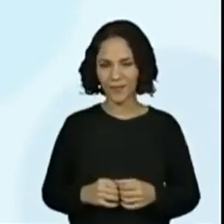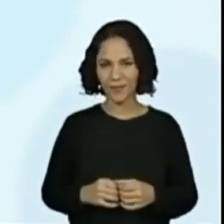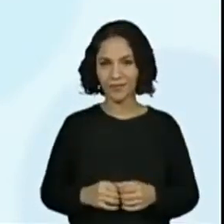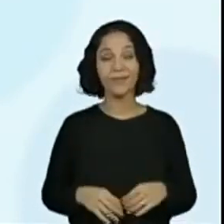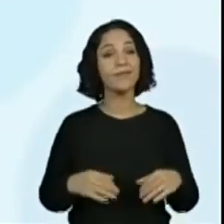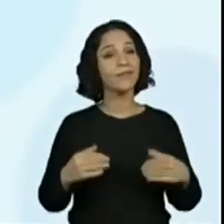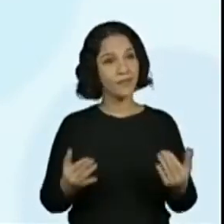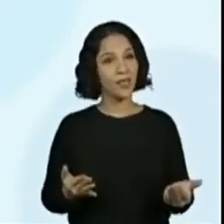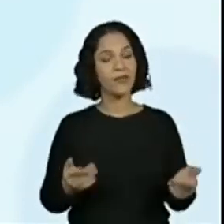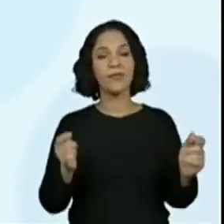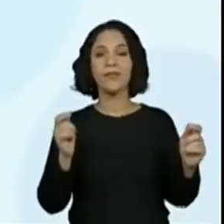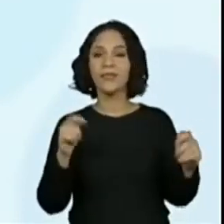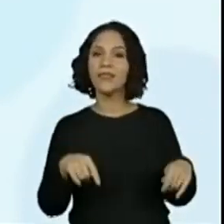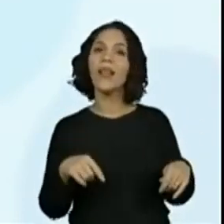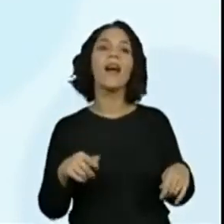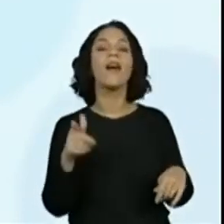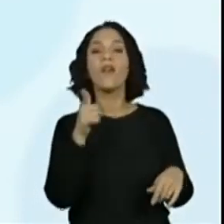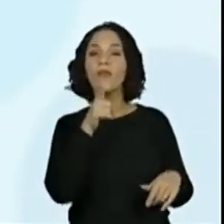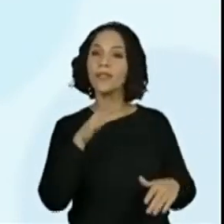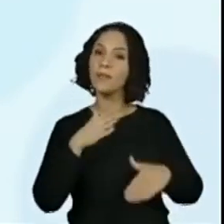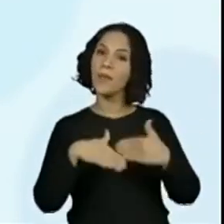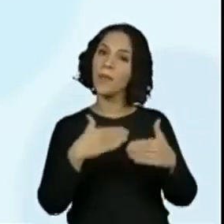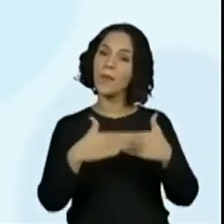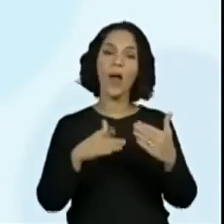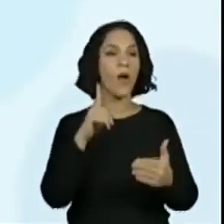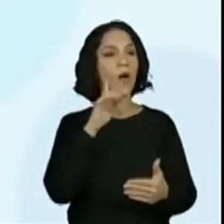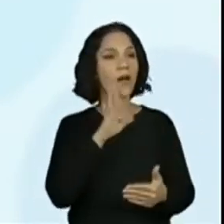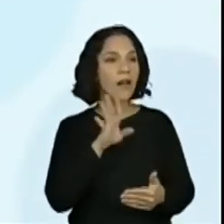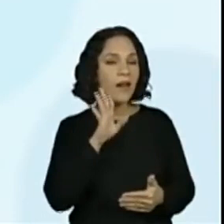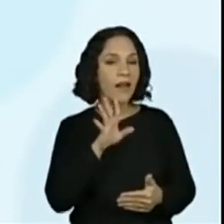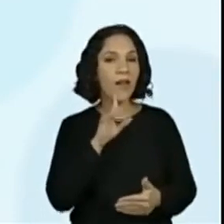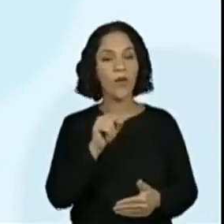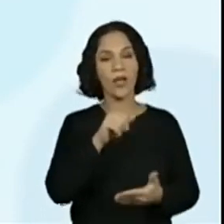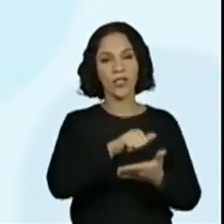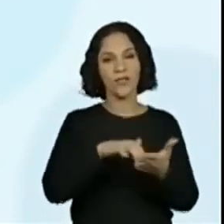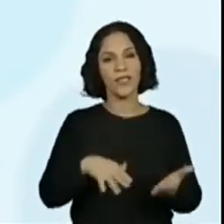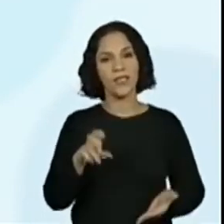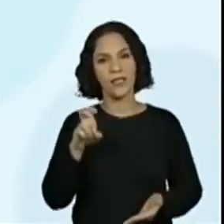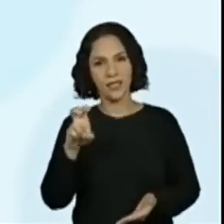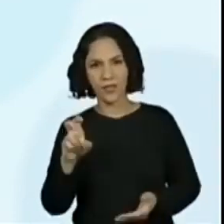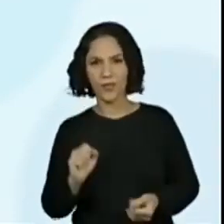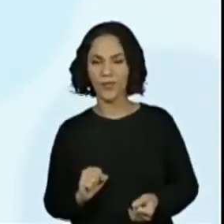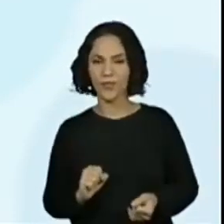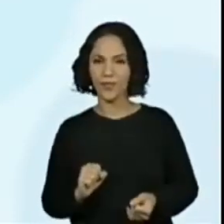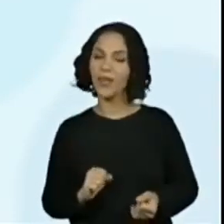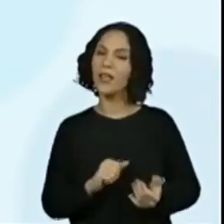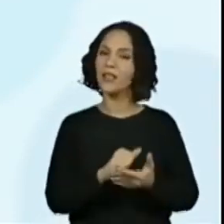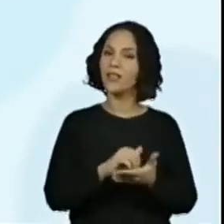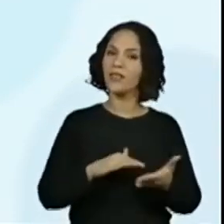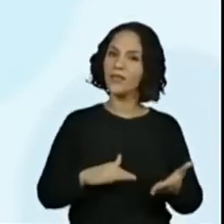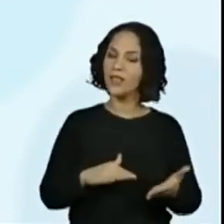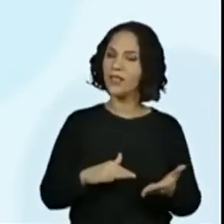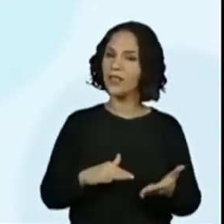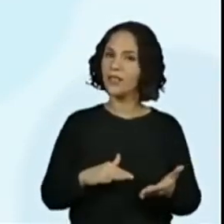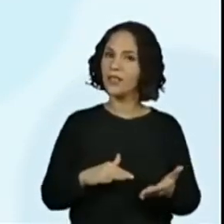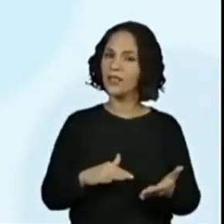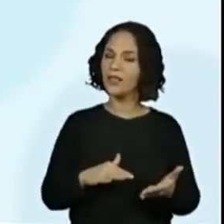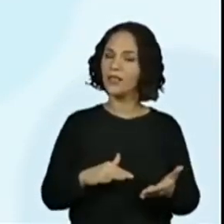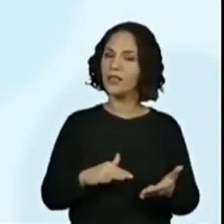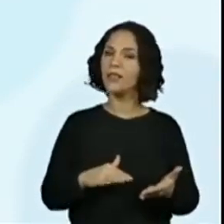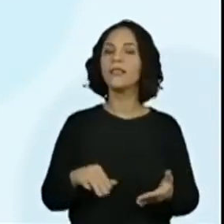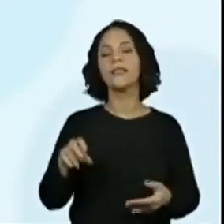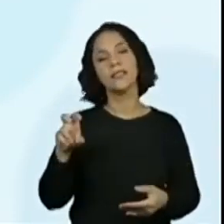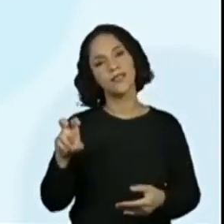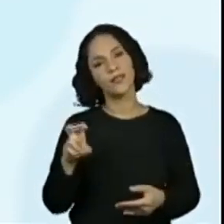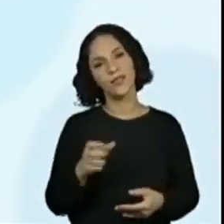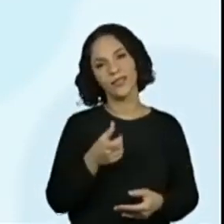consegue garantir um extra. Olha que bacana. Hoje a gente conseguiu fazer a atividade 5. Conseguimos fazer a atividade, é 5 ou não? É